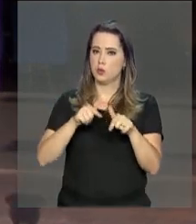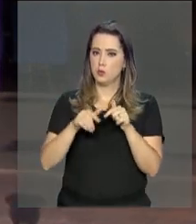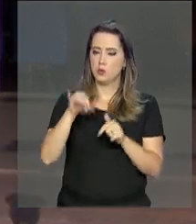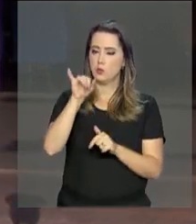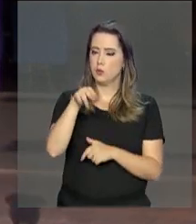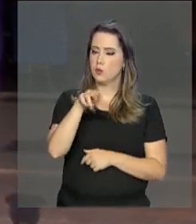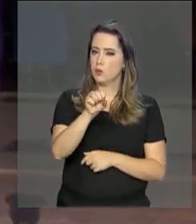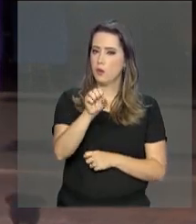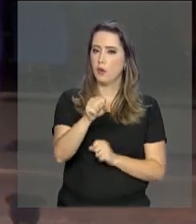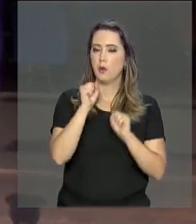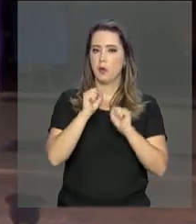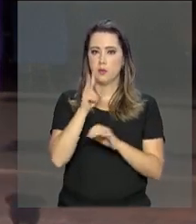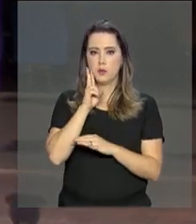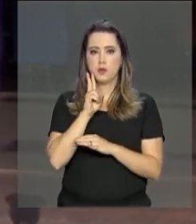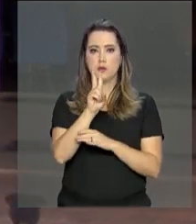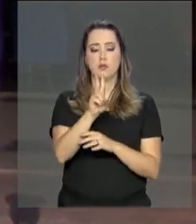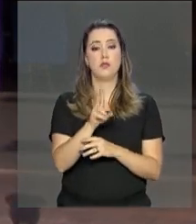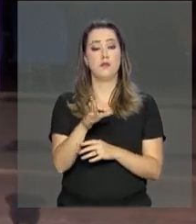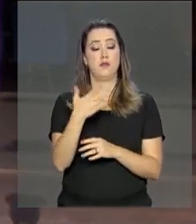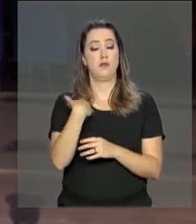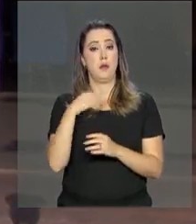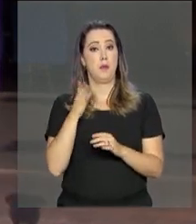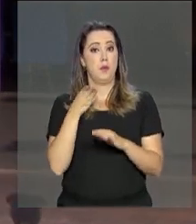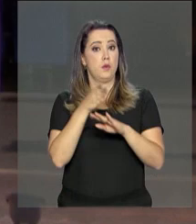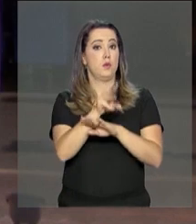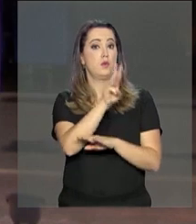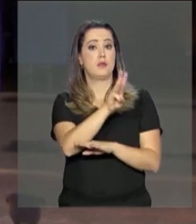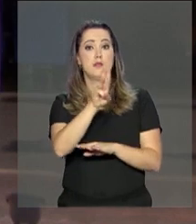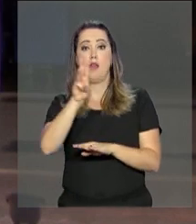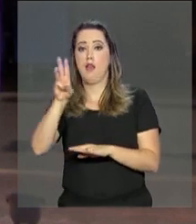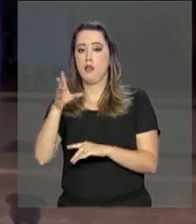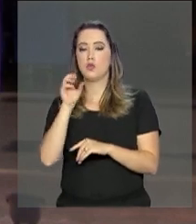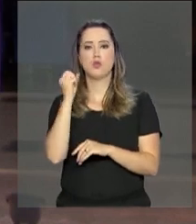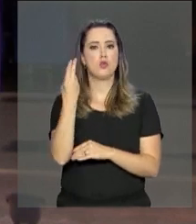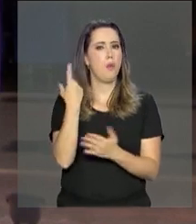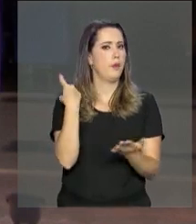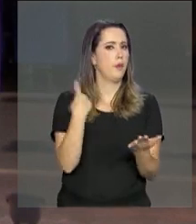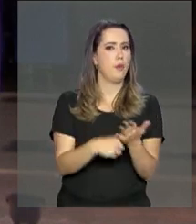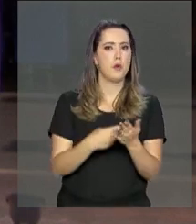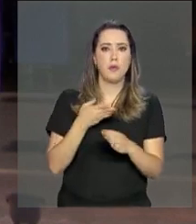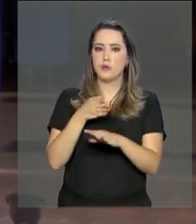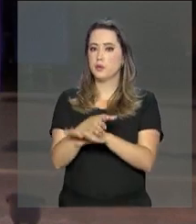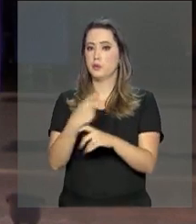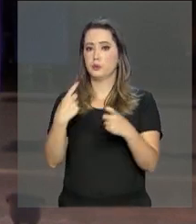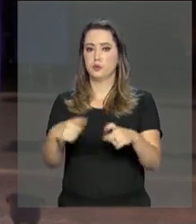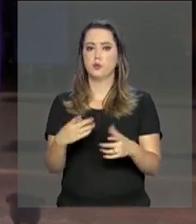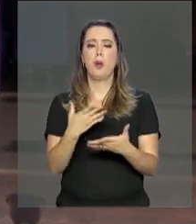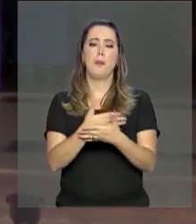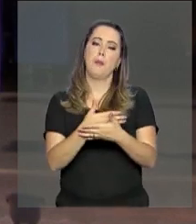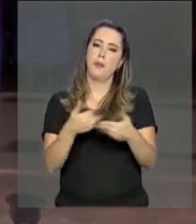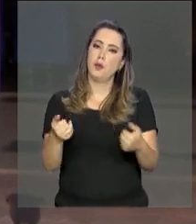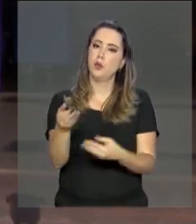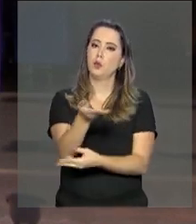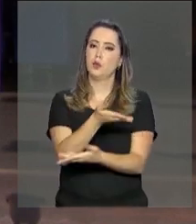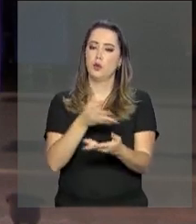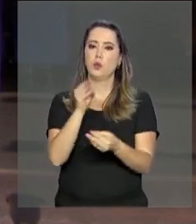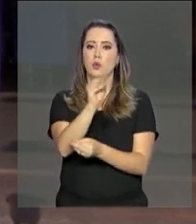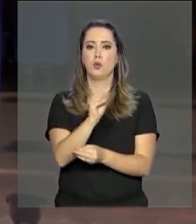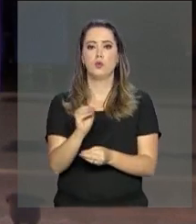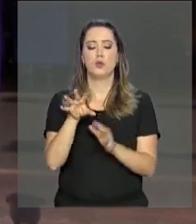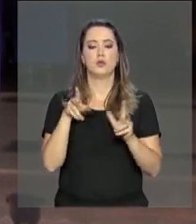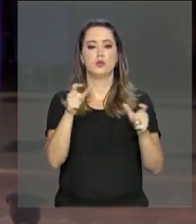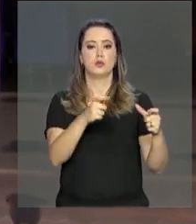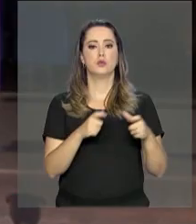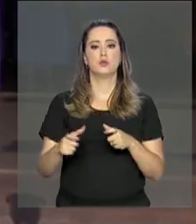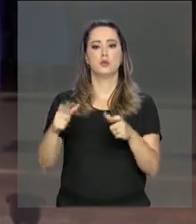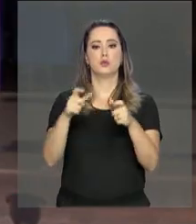poderá ser acessado por meio do meu INSS ou por agendamento. O objetivo é melhorar o fluxo de atendimento em todas